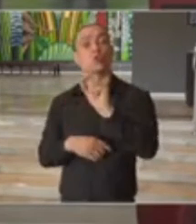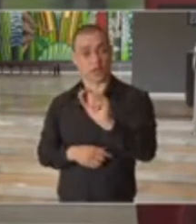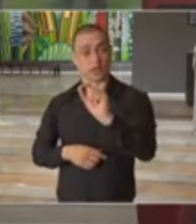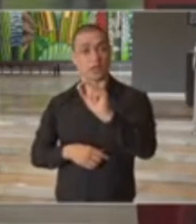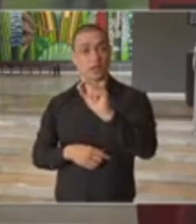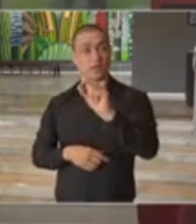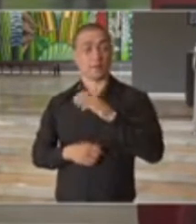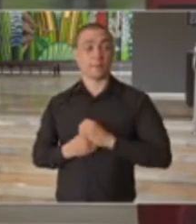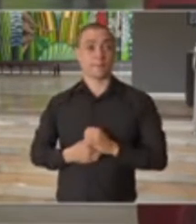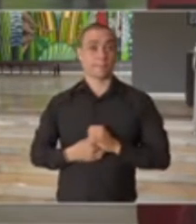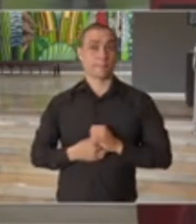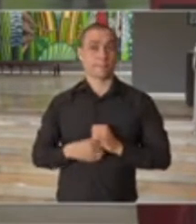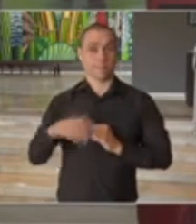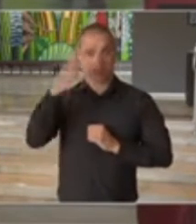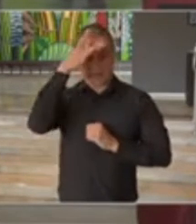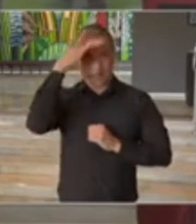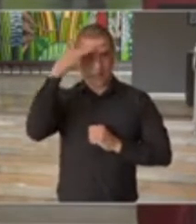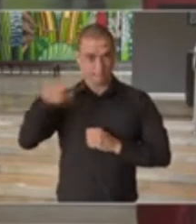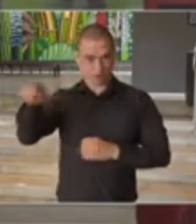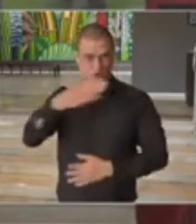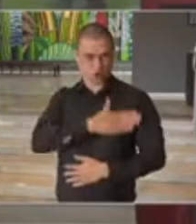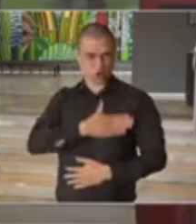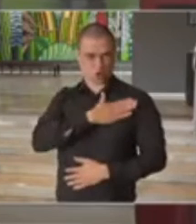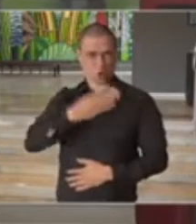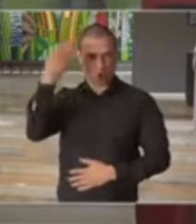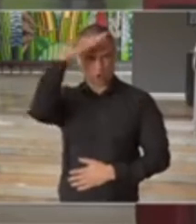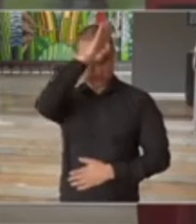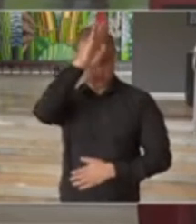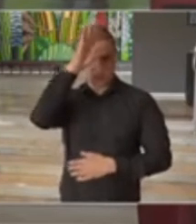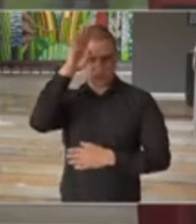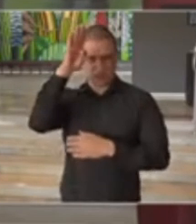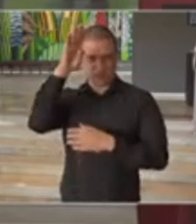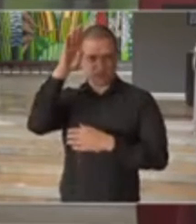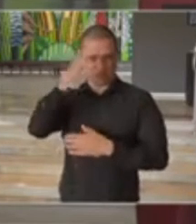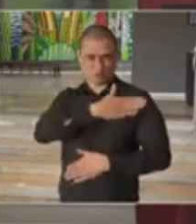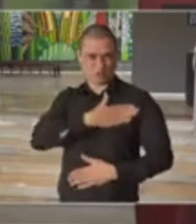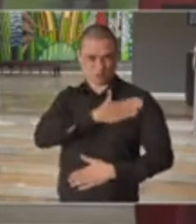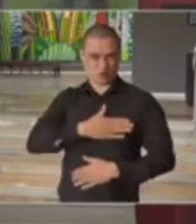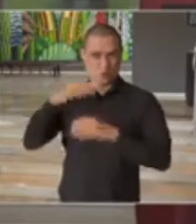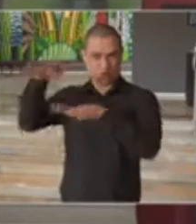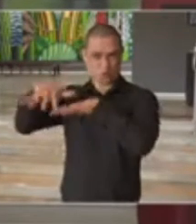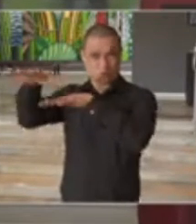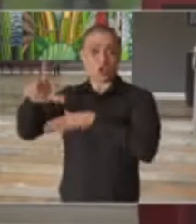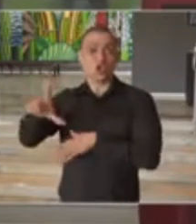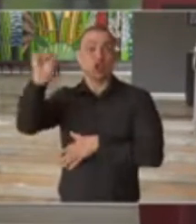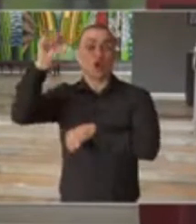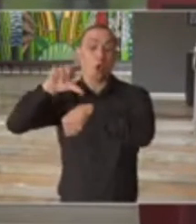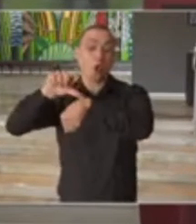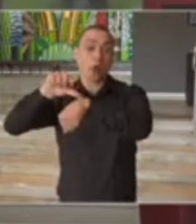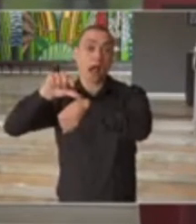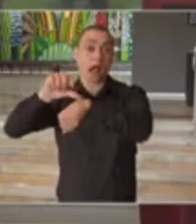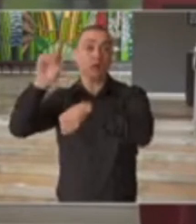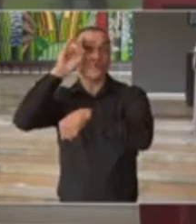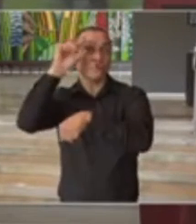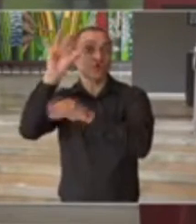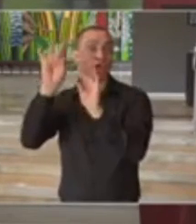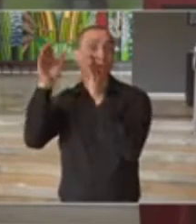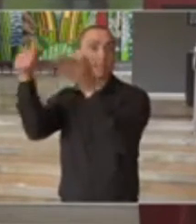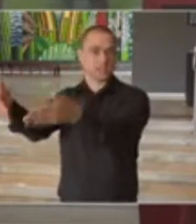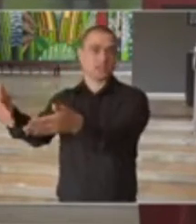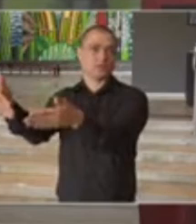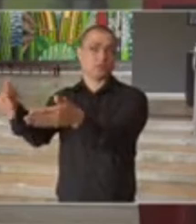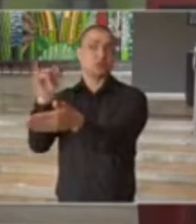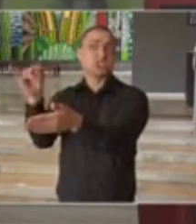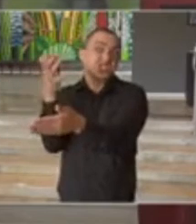os que defendem o governo Bolsonaro escolham um dia e uma faixa horária para a sua manifestação, se assim